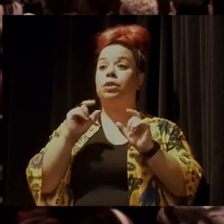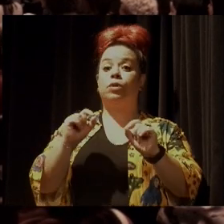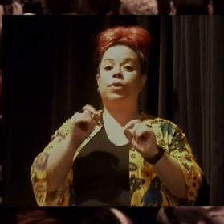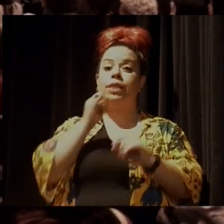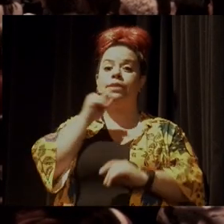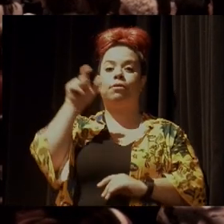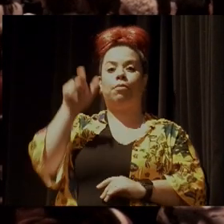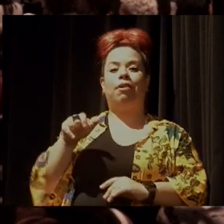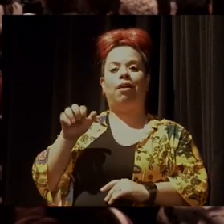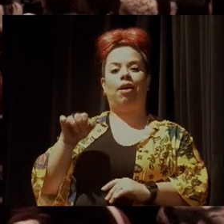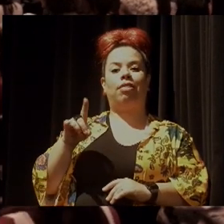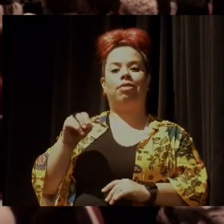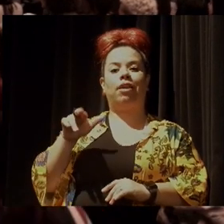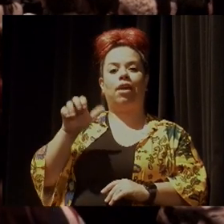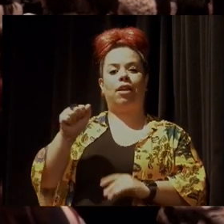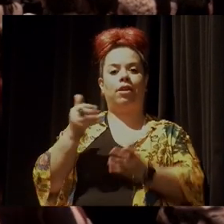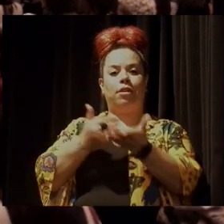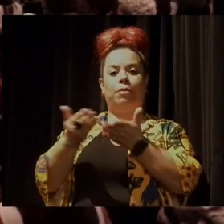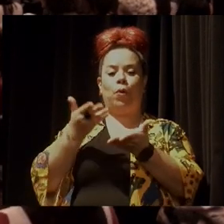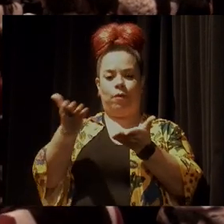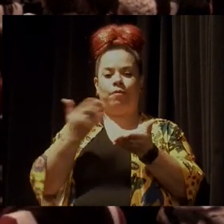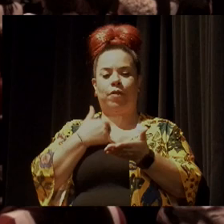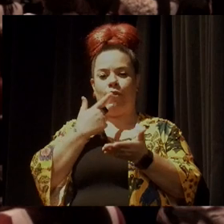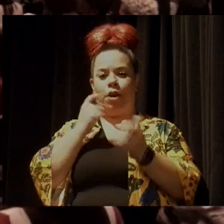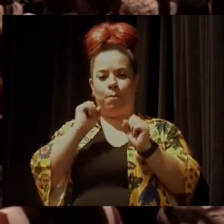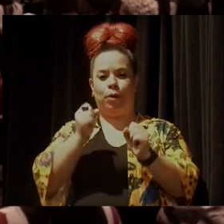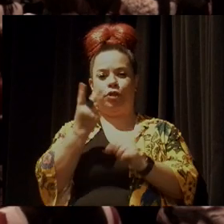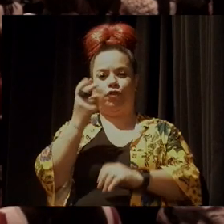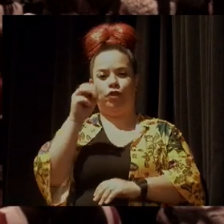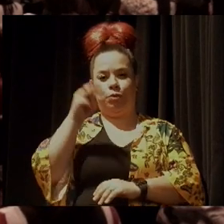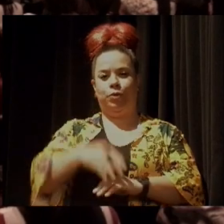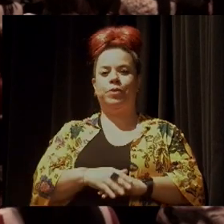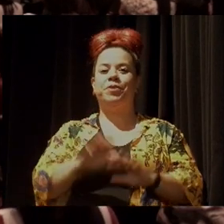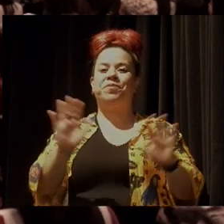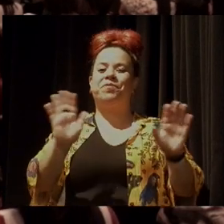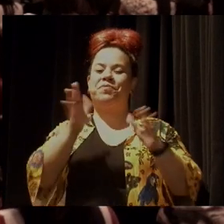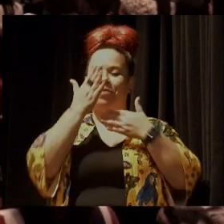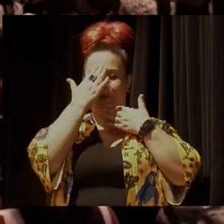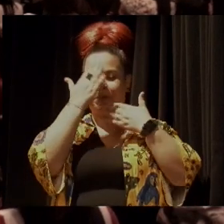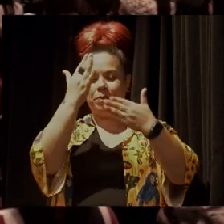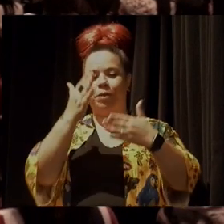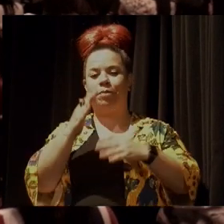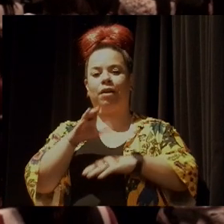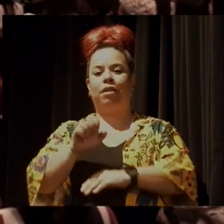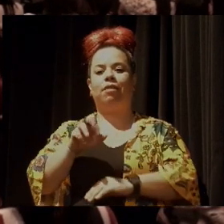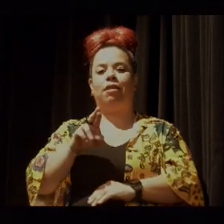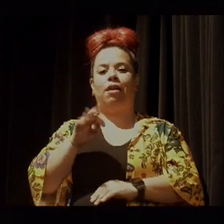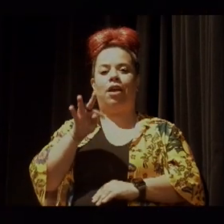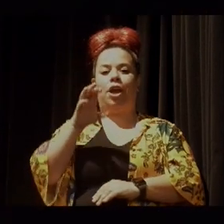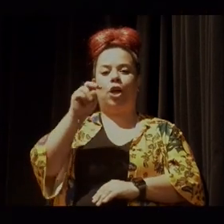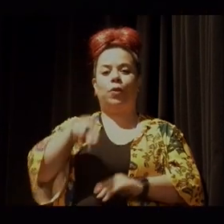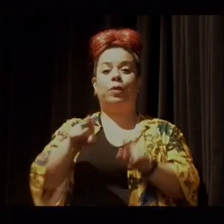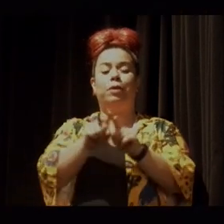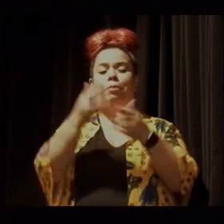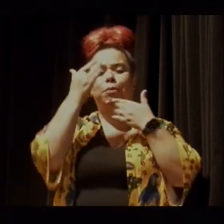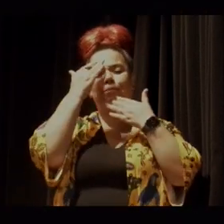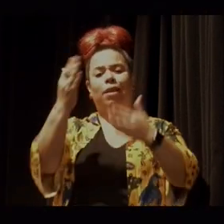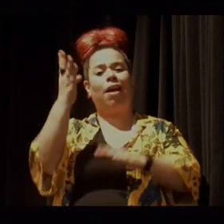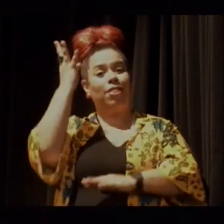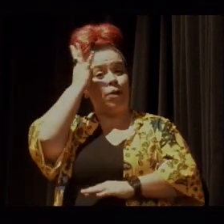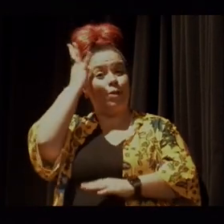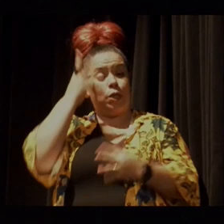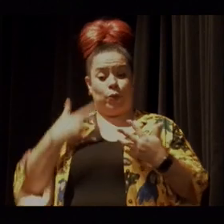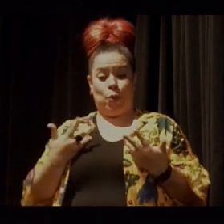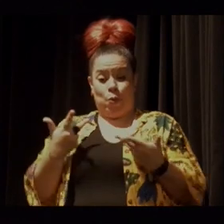Adriana Ramos. Adriana, está com você. Muito obrigado, Erton. Obrigada ao SESC pelo convite.